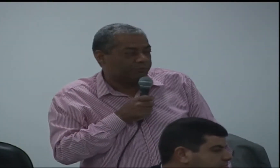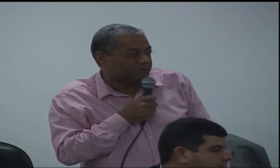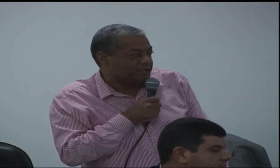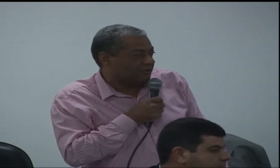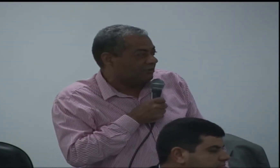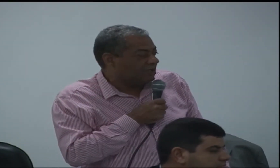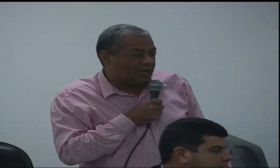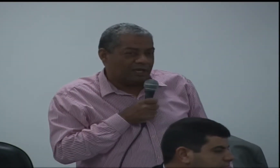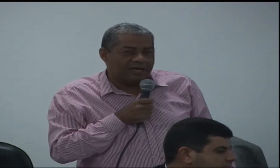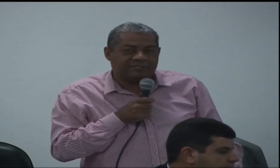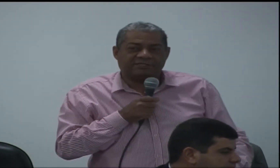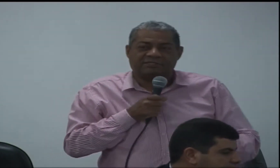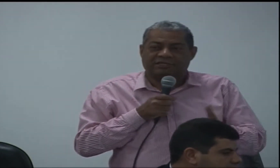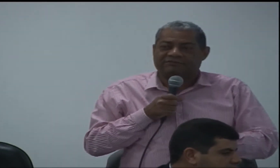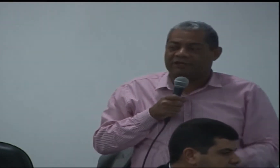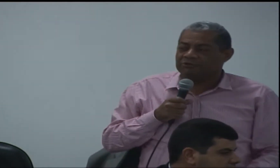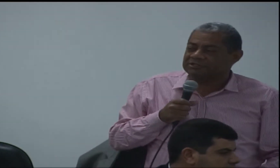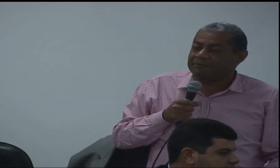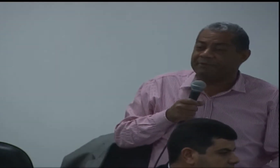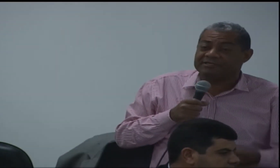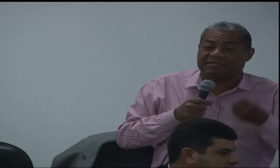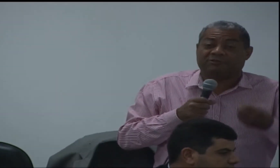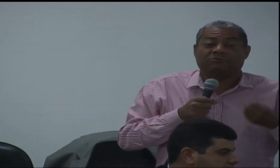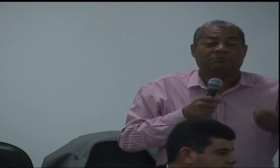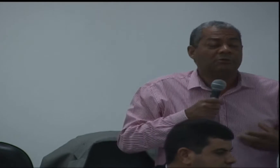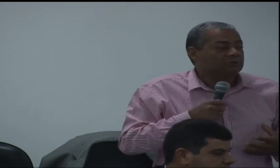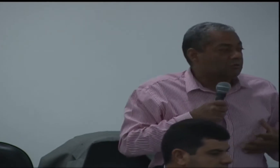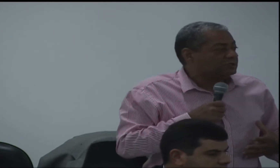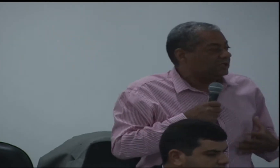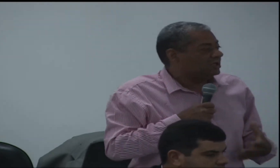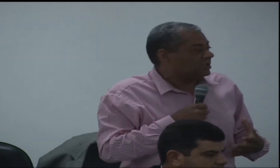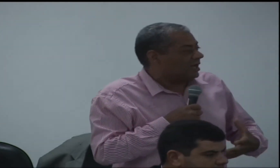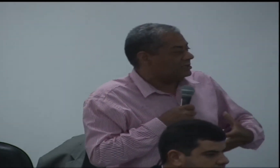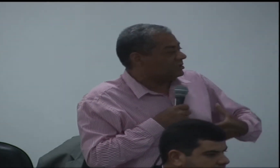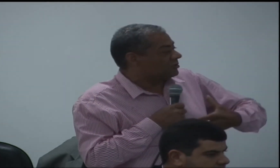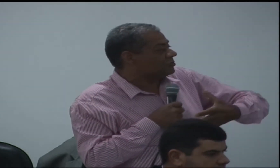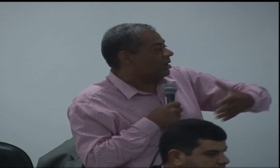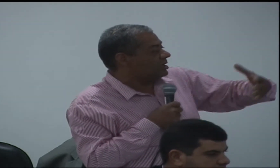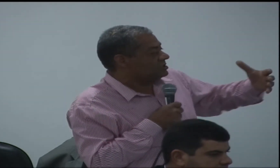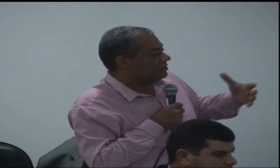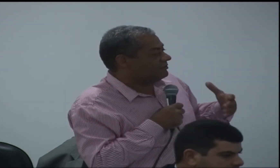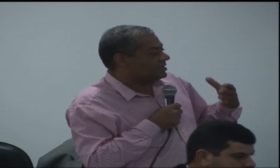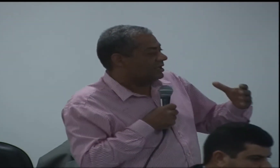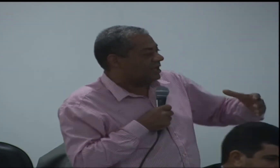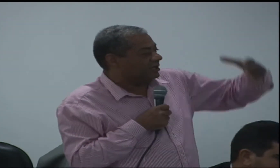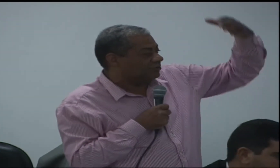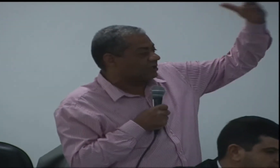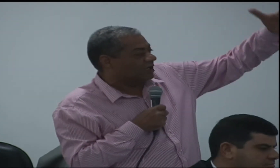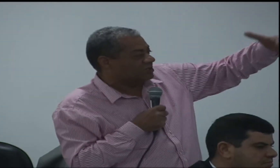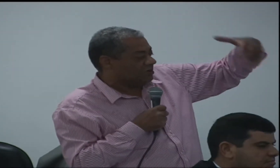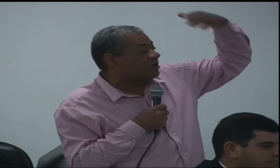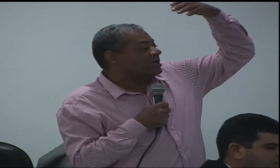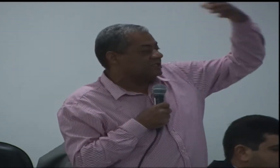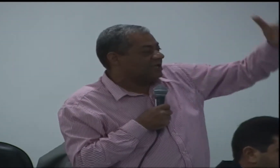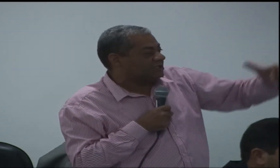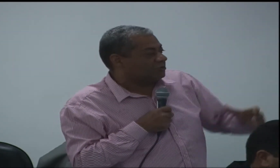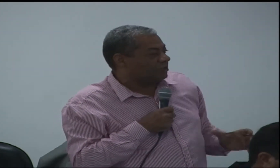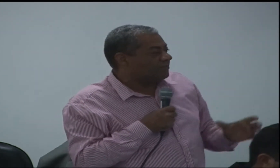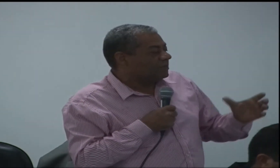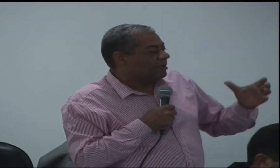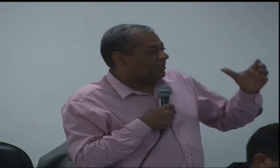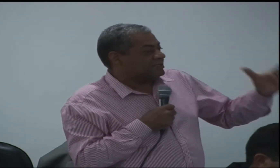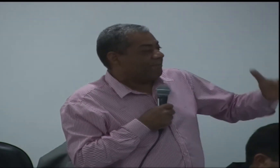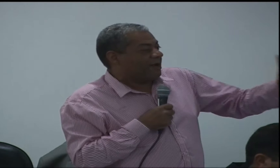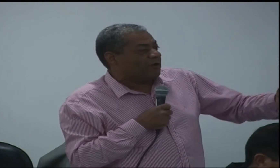assinou o projeto. Aliás, esses três vereadores representam com dignidade não só a região da Vista Alegre, toda aquela região, cidade